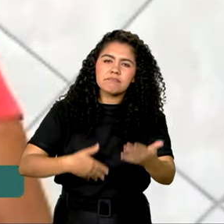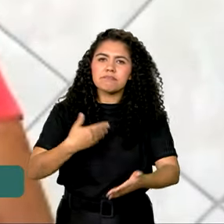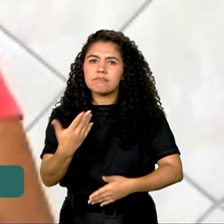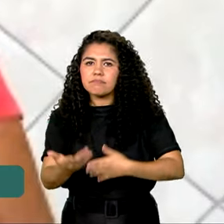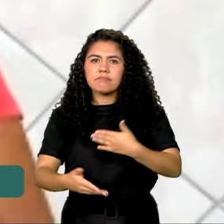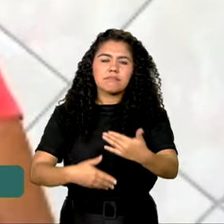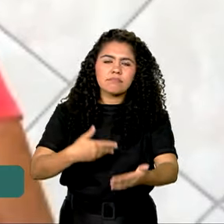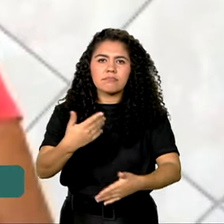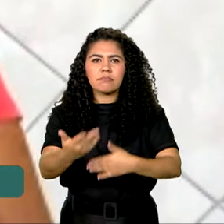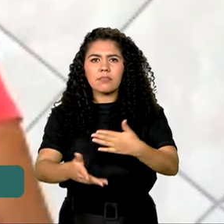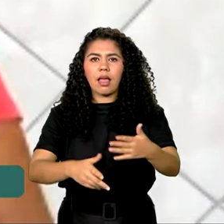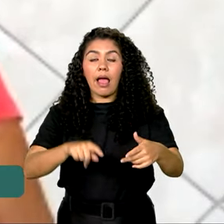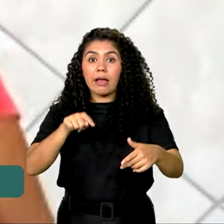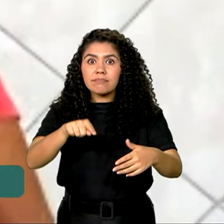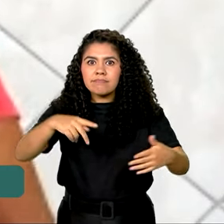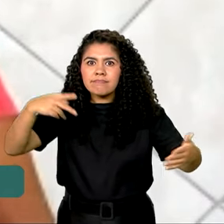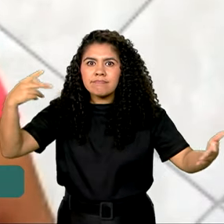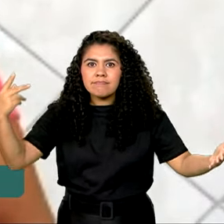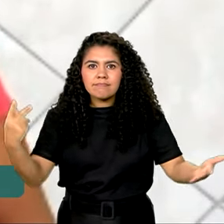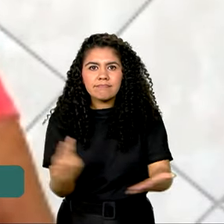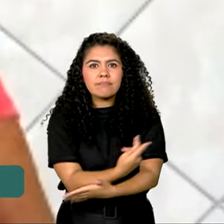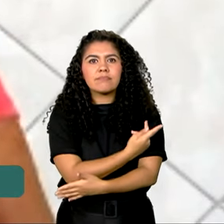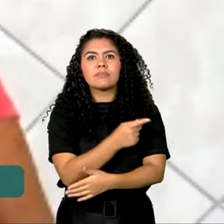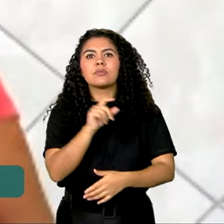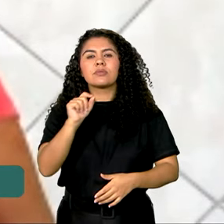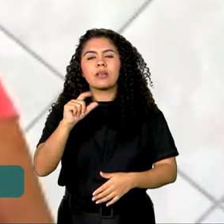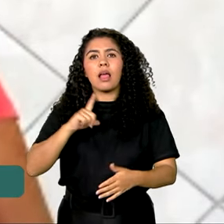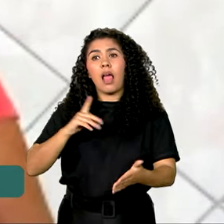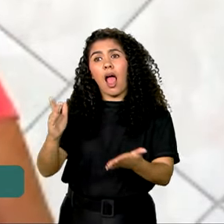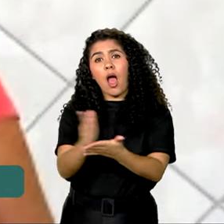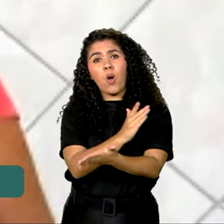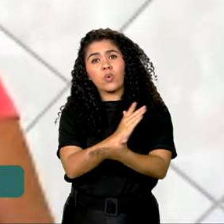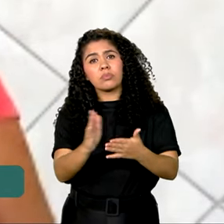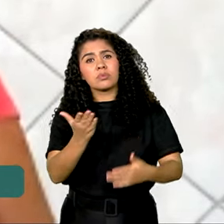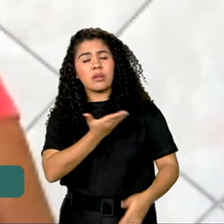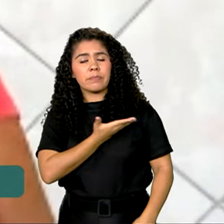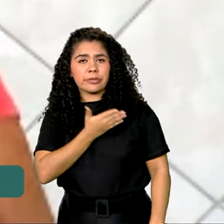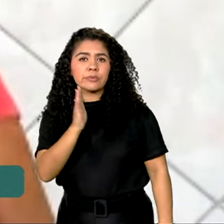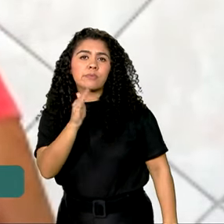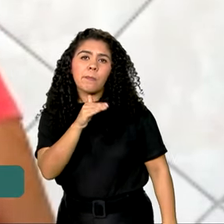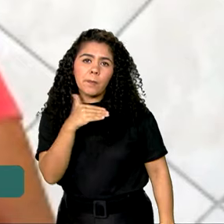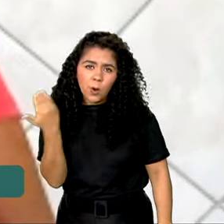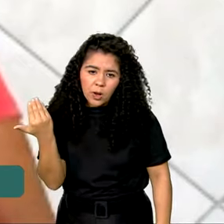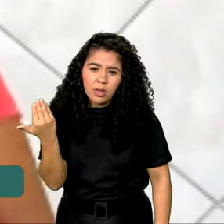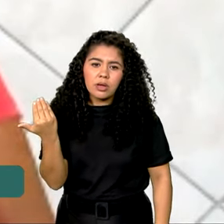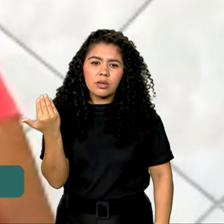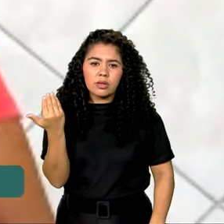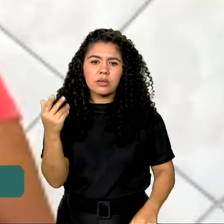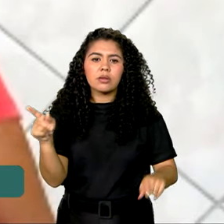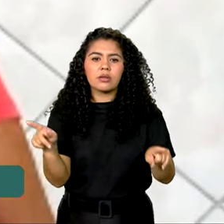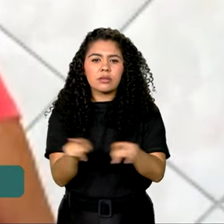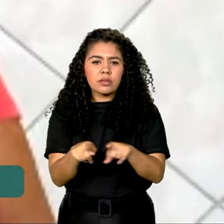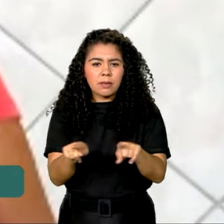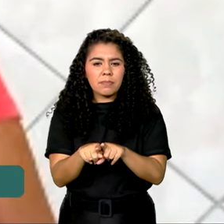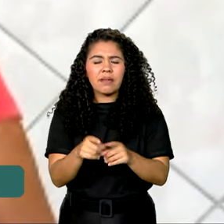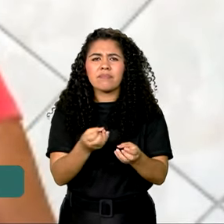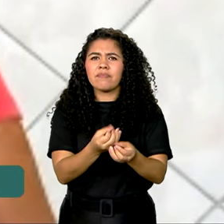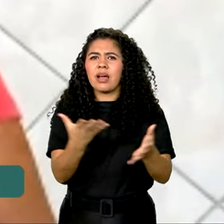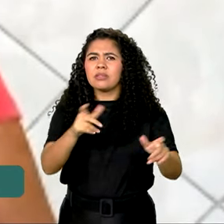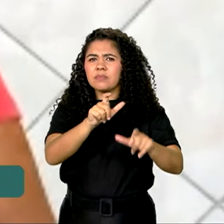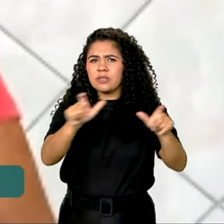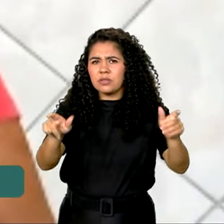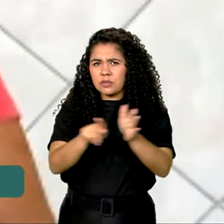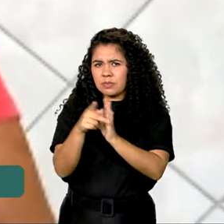E com esse fato, aí, desistendeu, perdi alguns amigos. E muita gente aqui em Rio Branco, acredito que